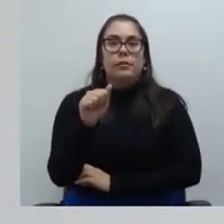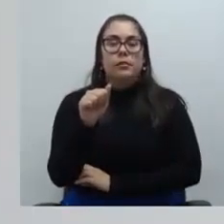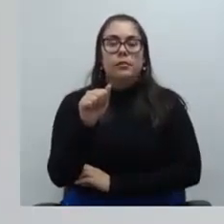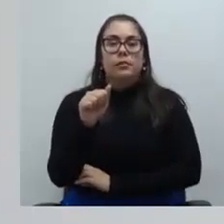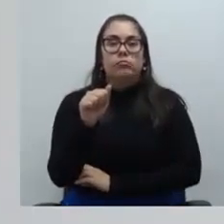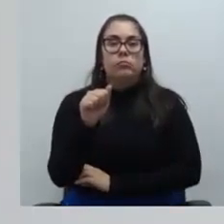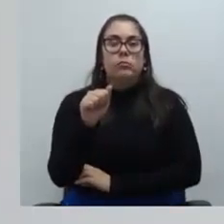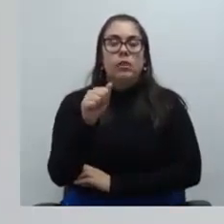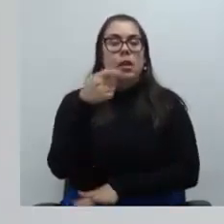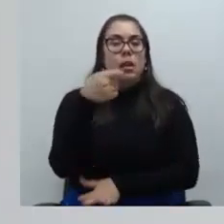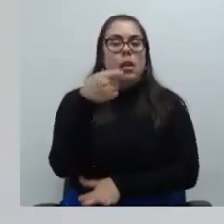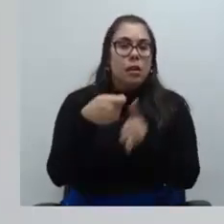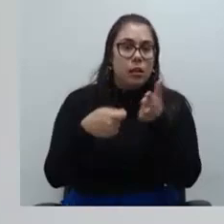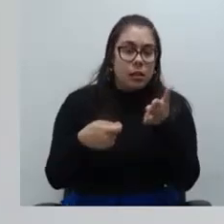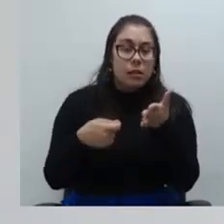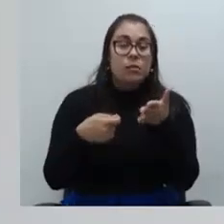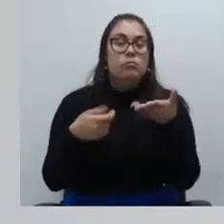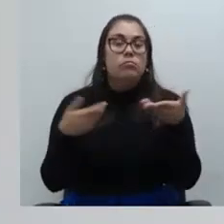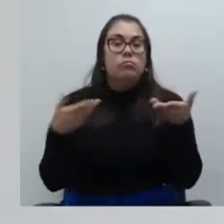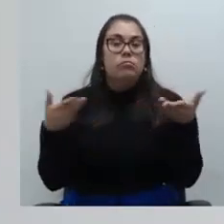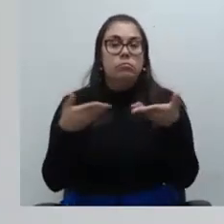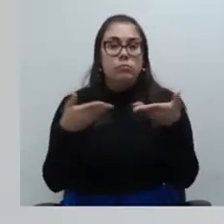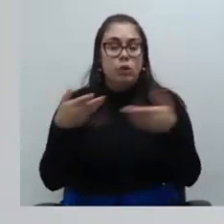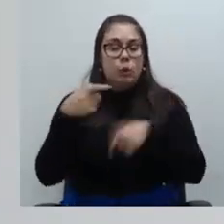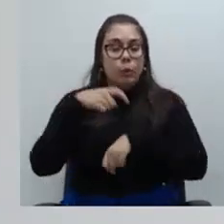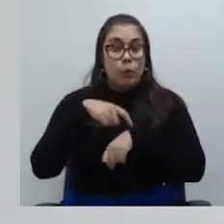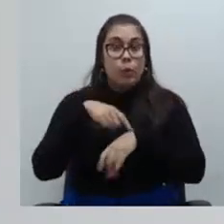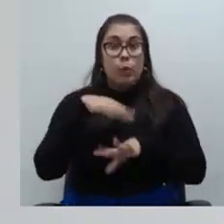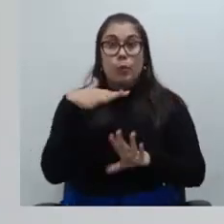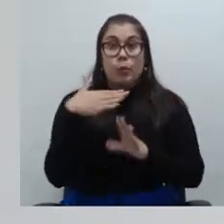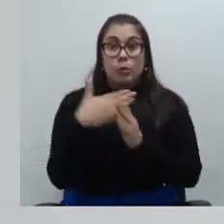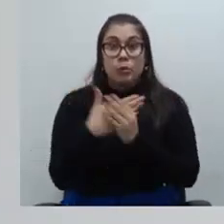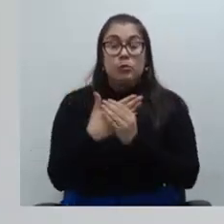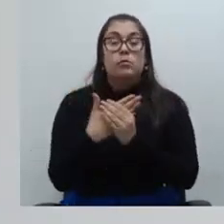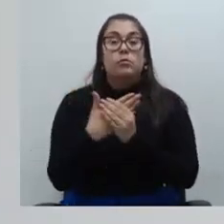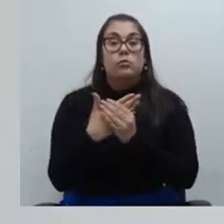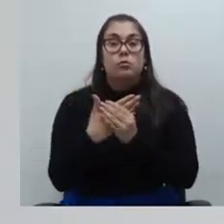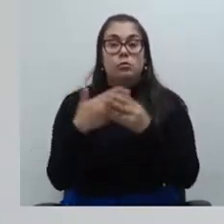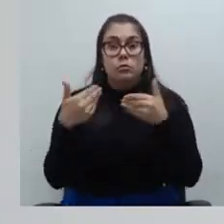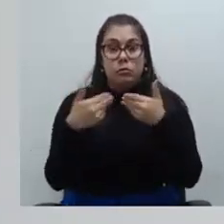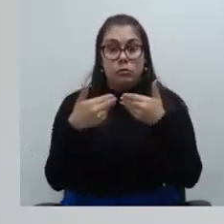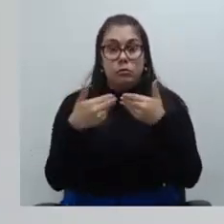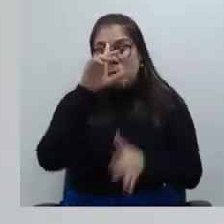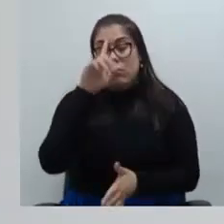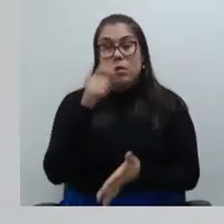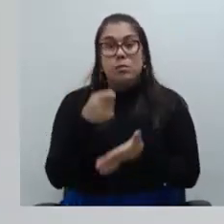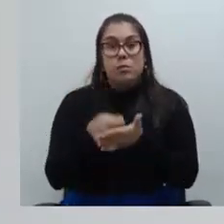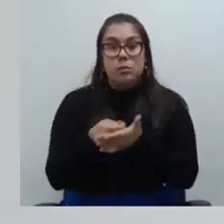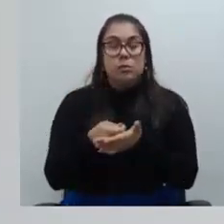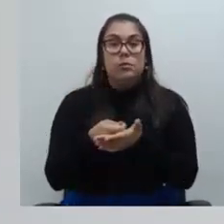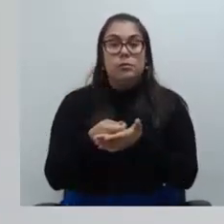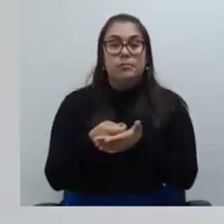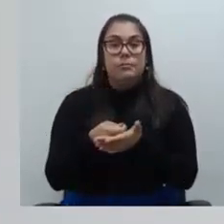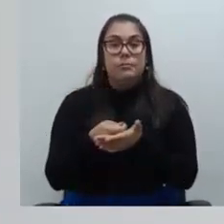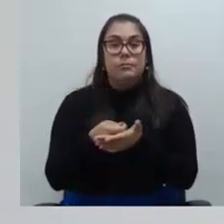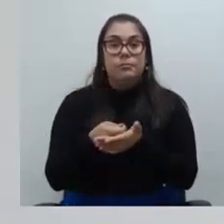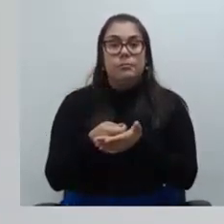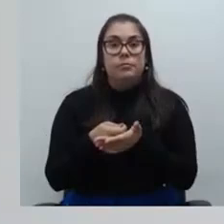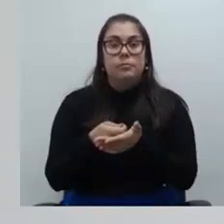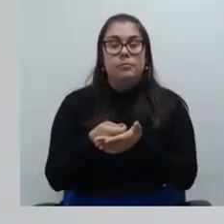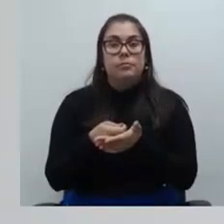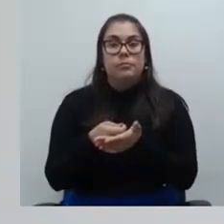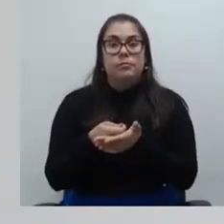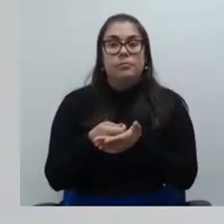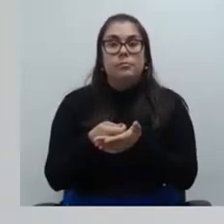a prescrição esse processo já foi aberto já existe uma decisão em razão disso a